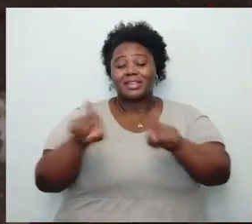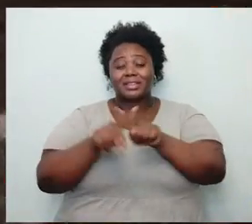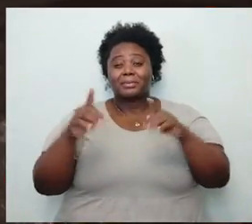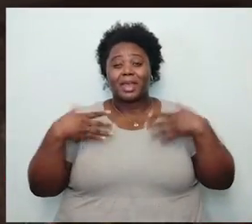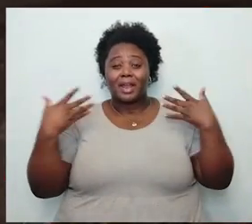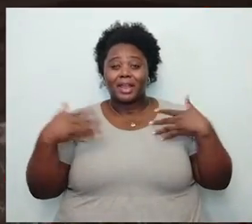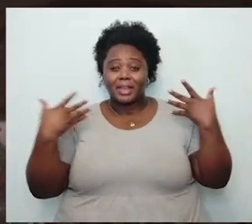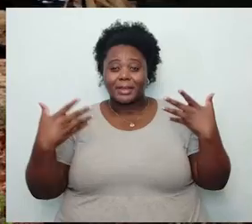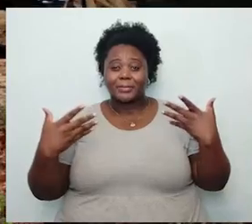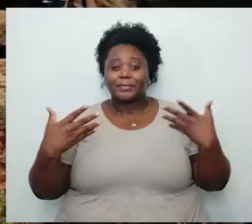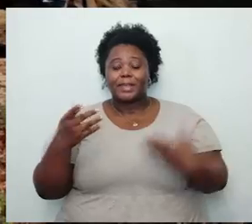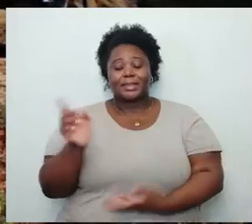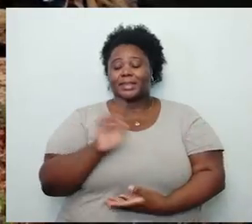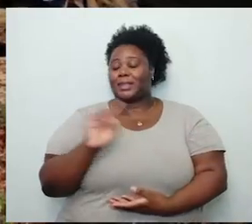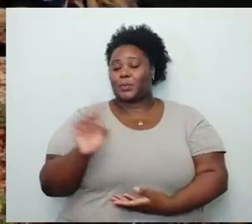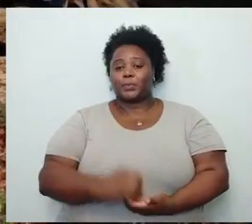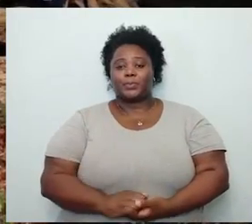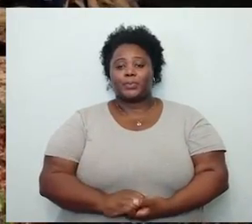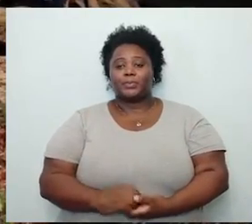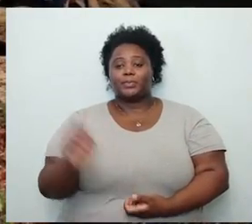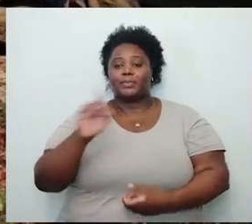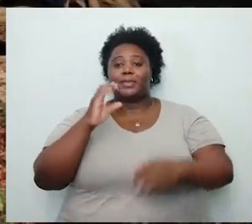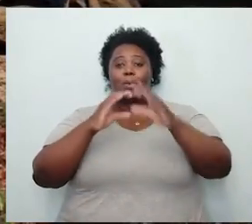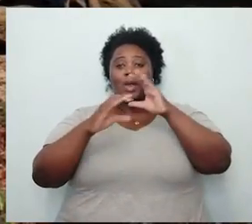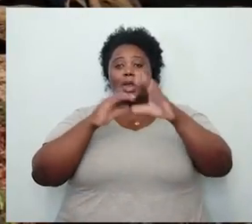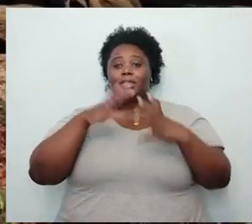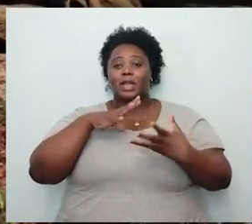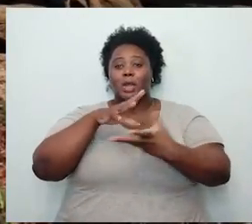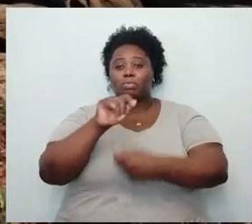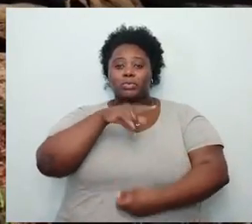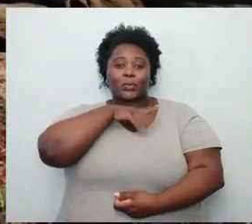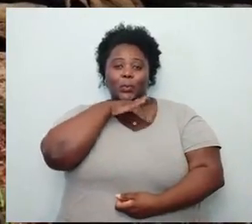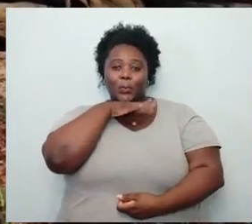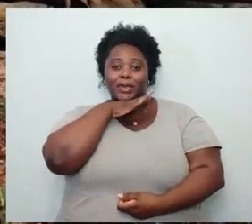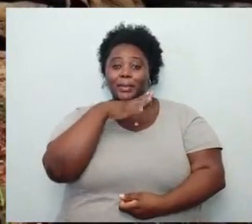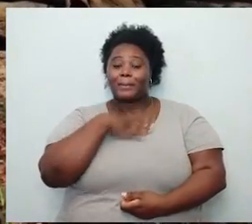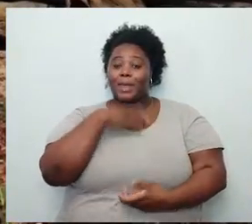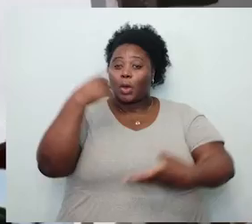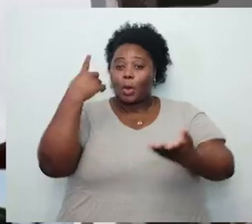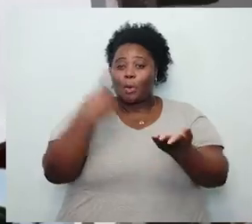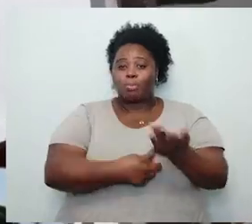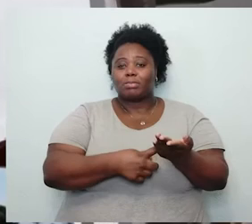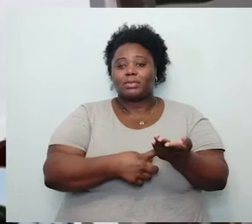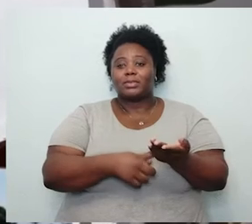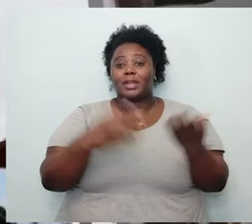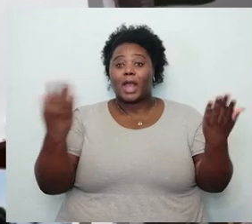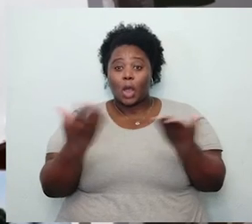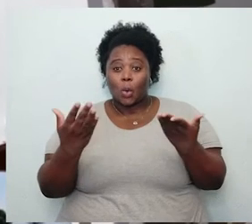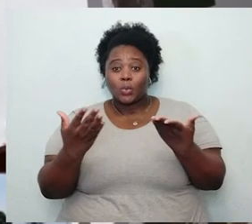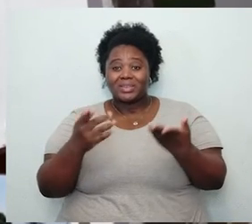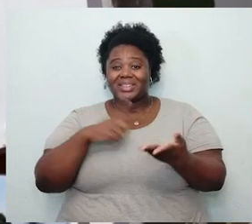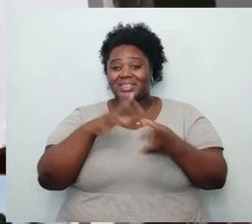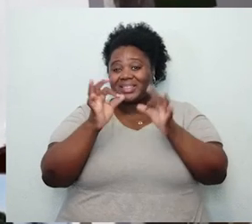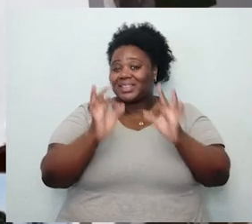alegria. Não, não cantarei um mundo apocalíptico. Meu compromisso será, hoje tenho